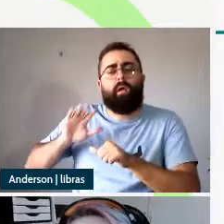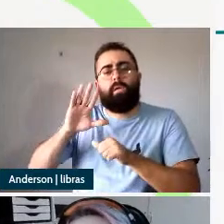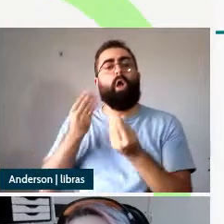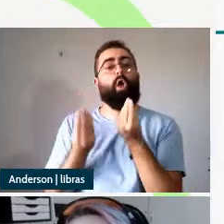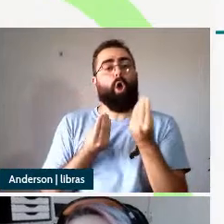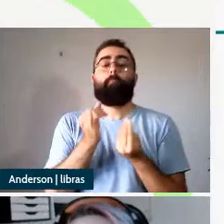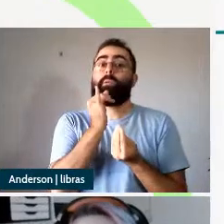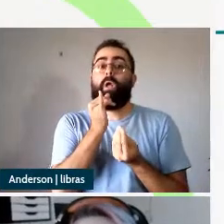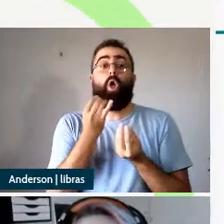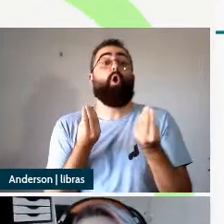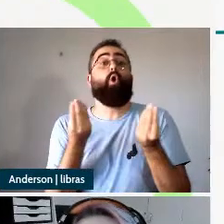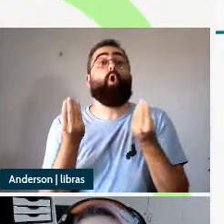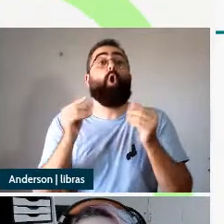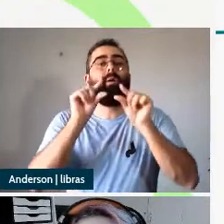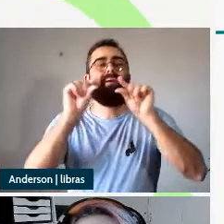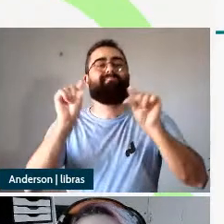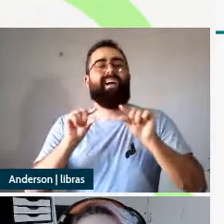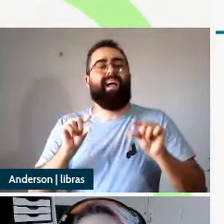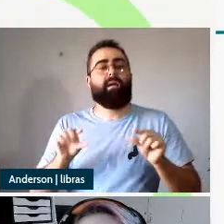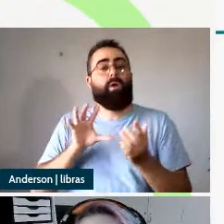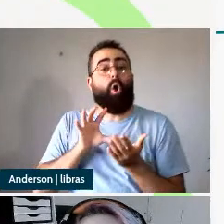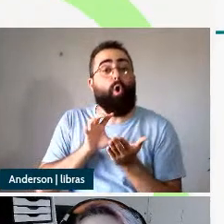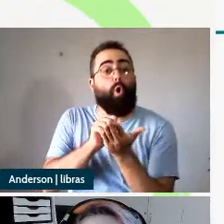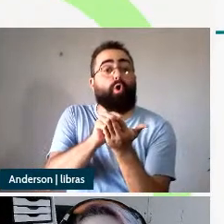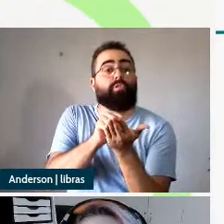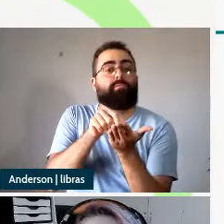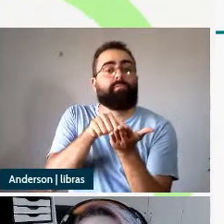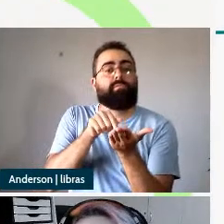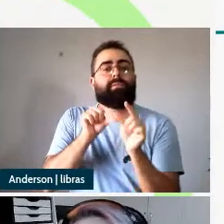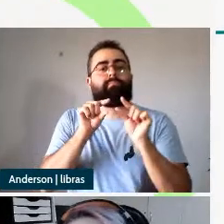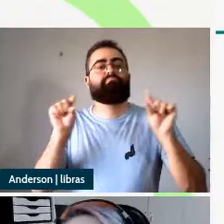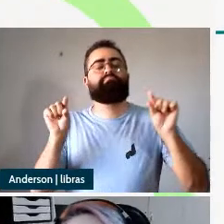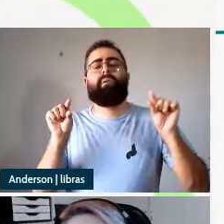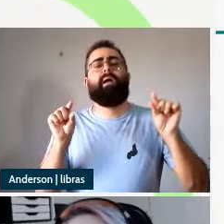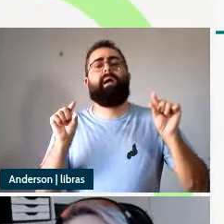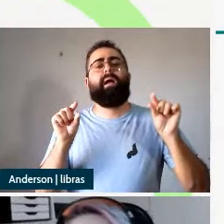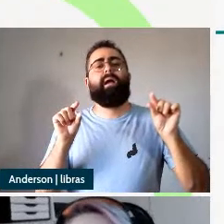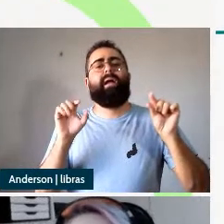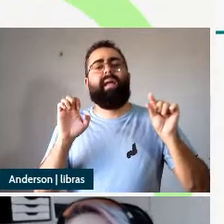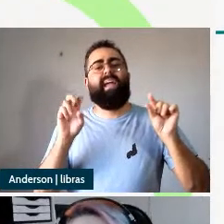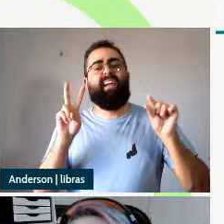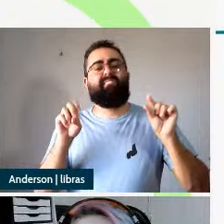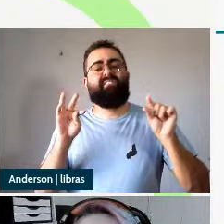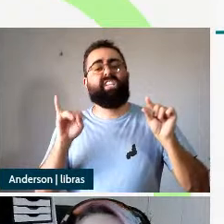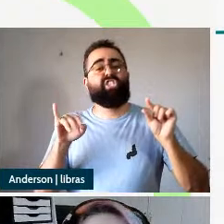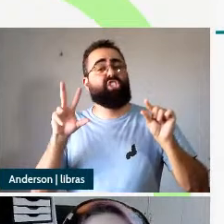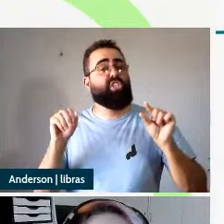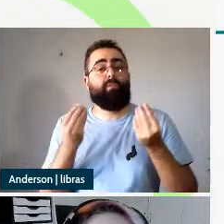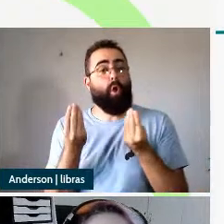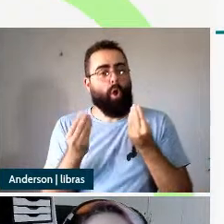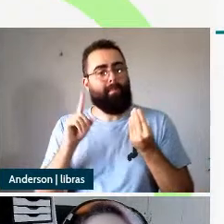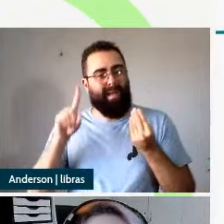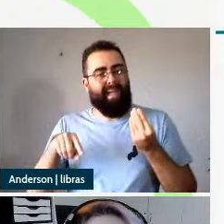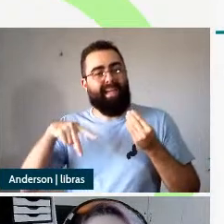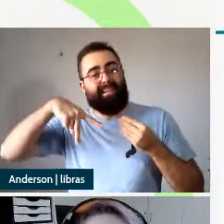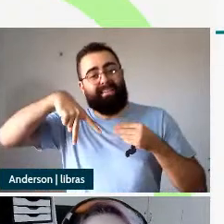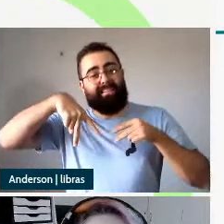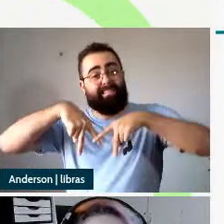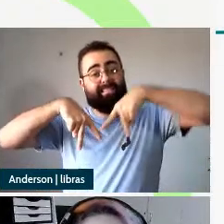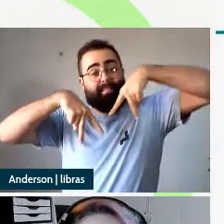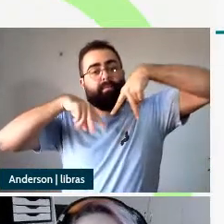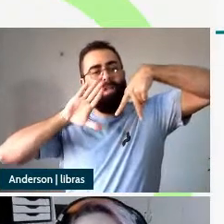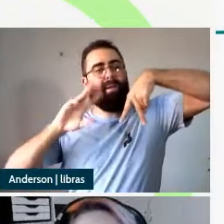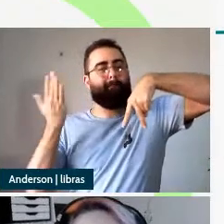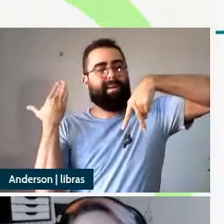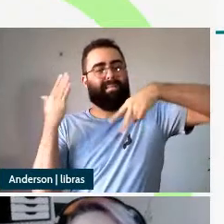interessante a ser questionada já que é feita no categorizador e Harley 2013 já